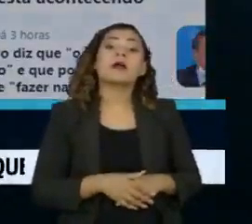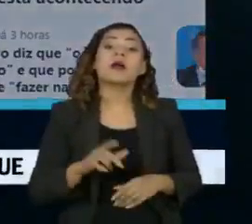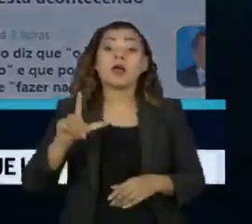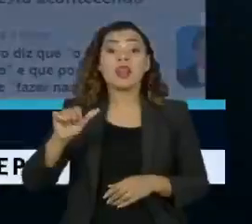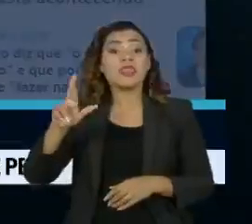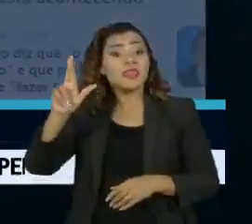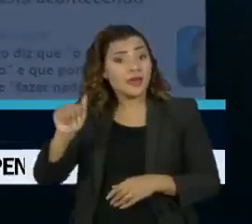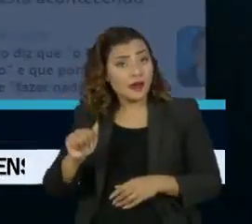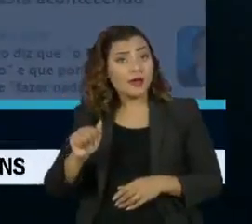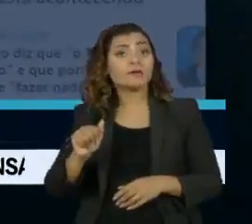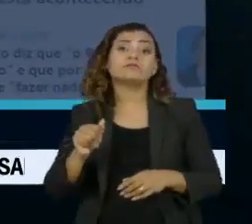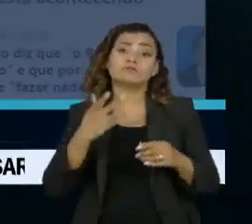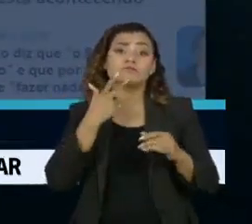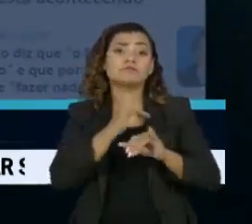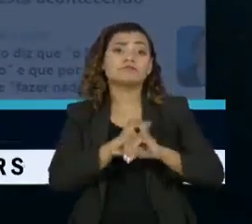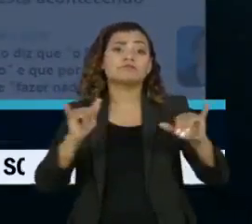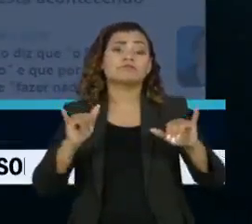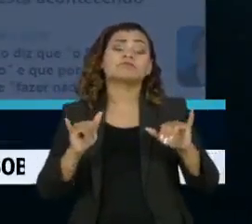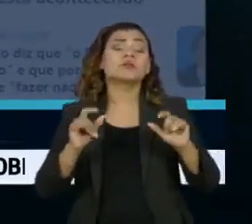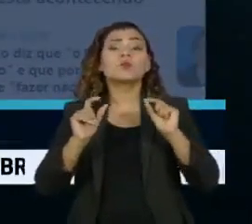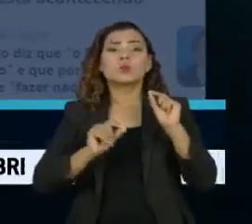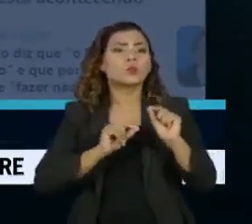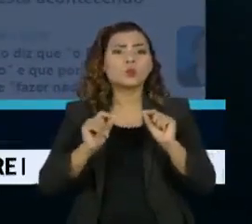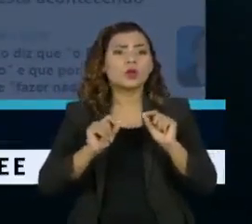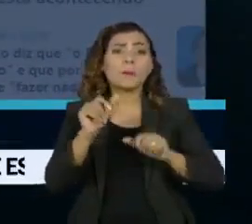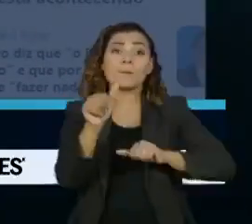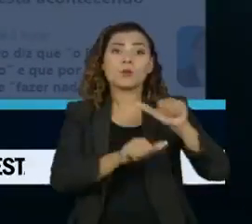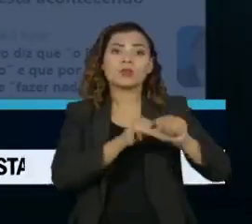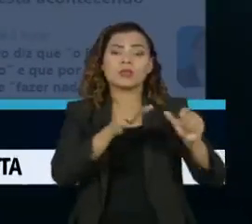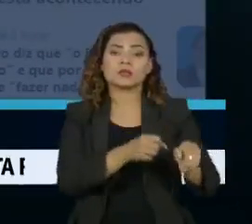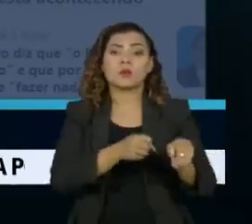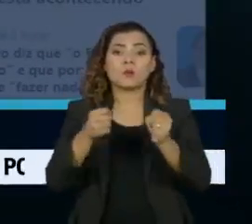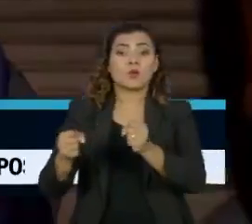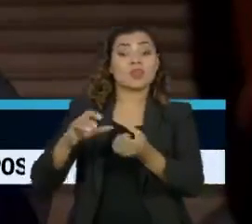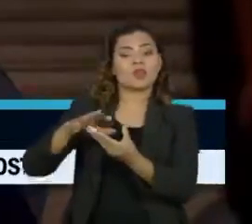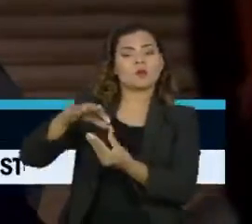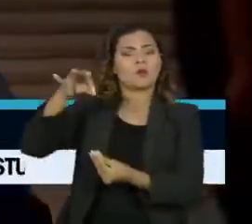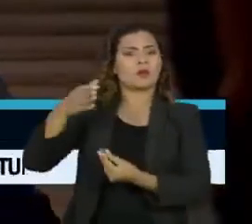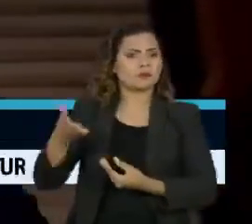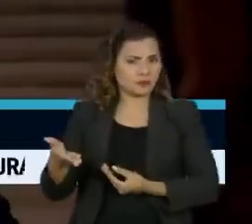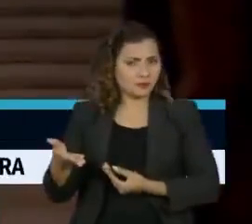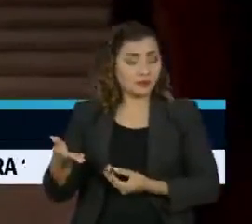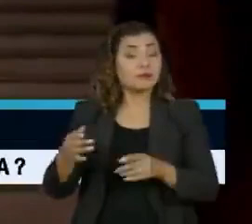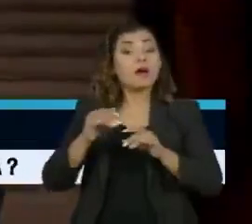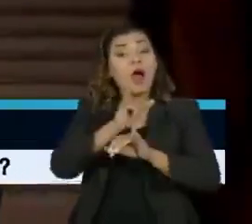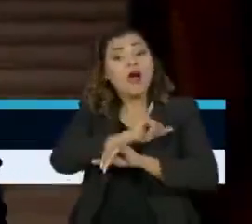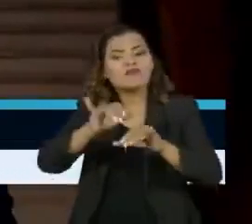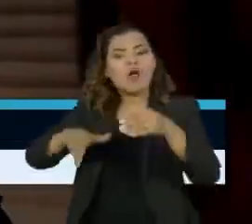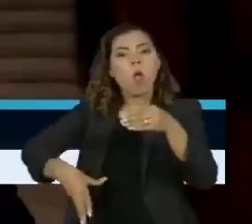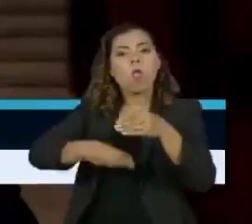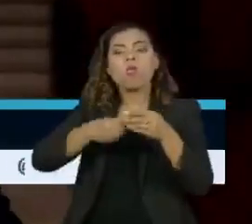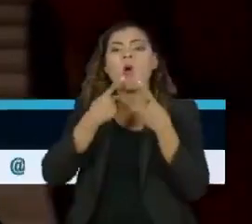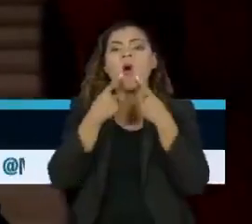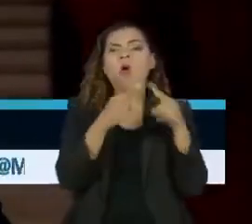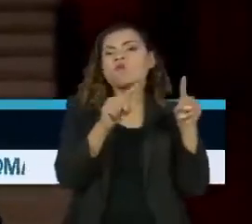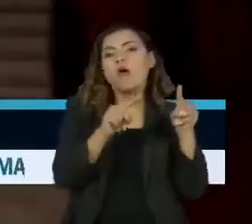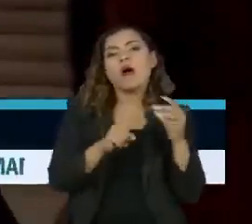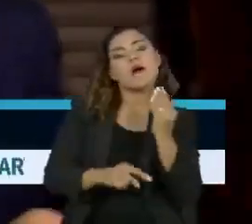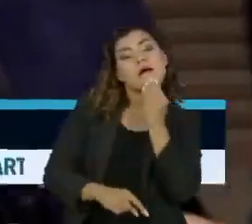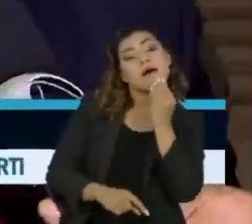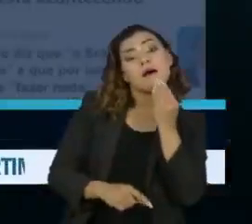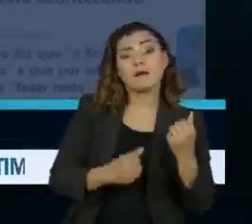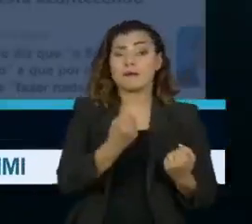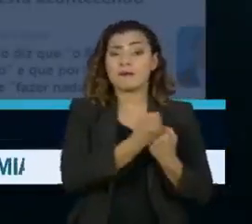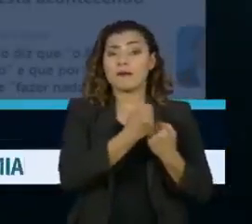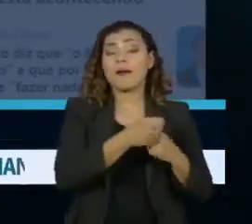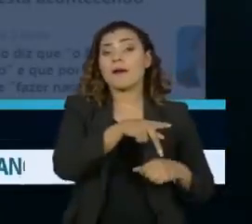publicou um post em que destacou a importância da alternância de poder na democracia. E complementou com uma crítica a Rodrigo Maia, do DEM do Rio